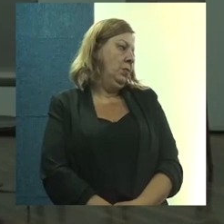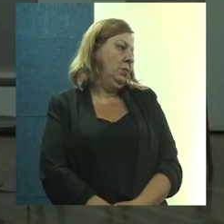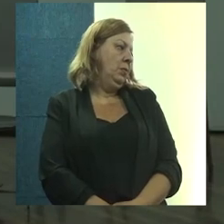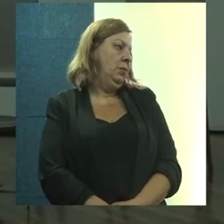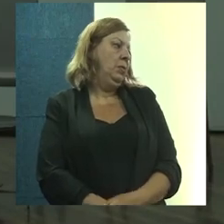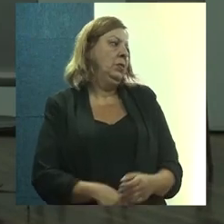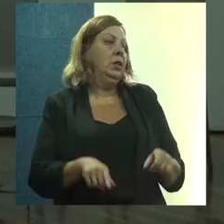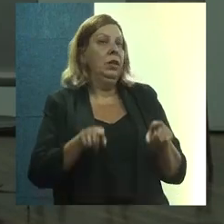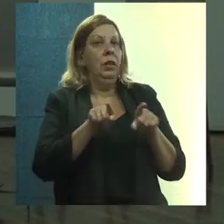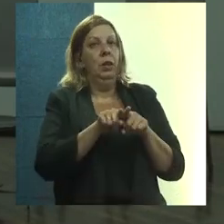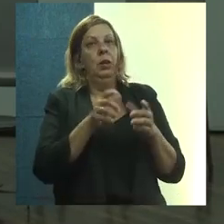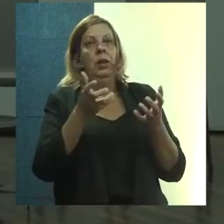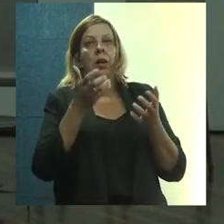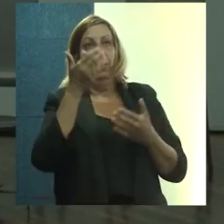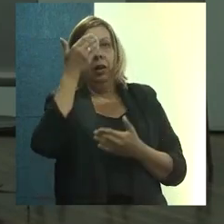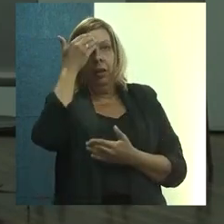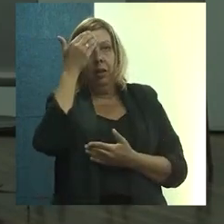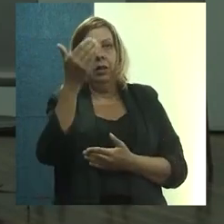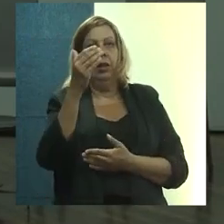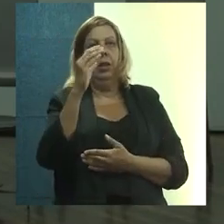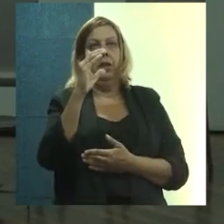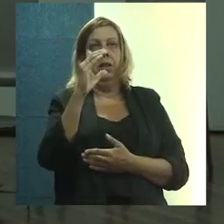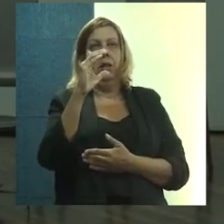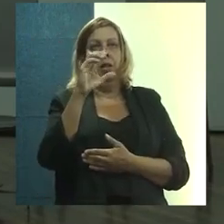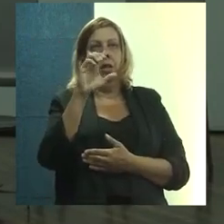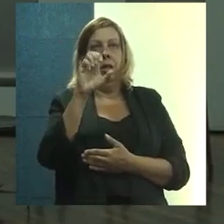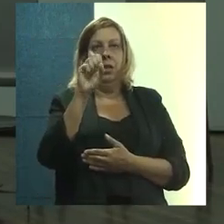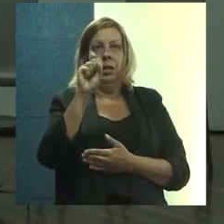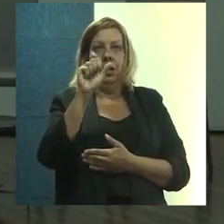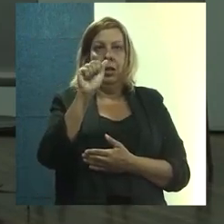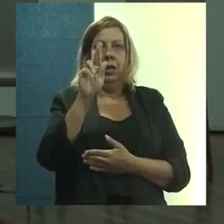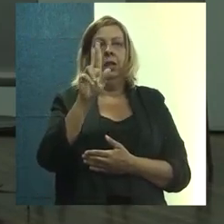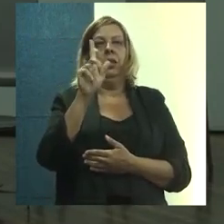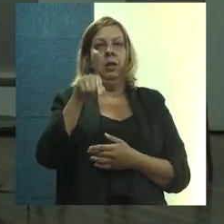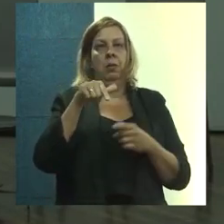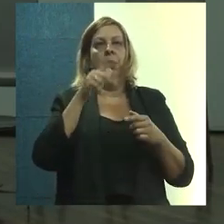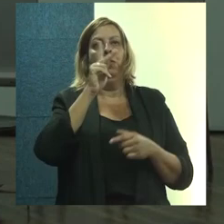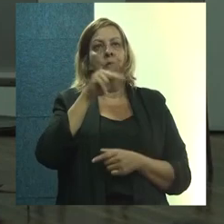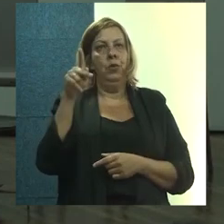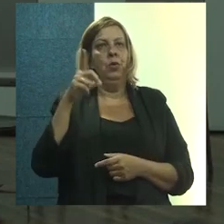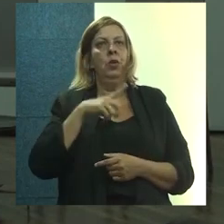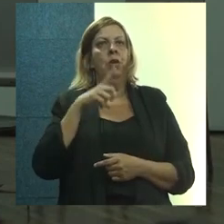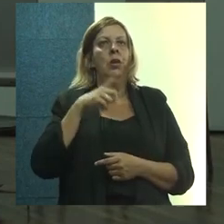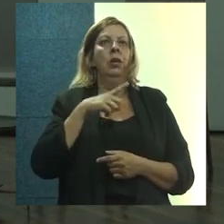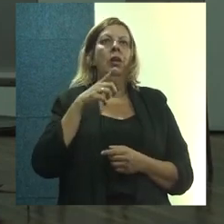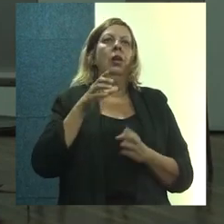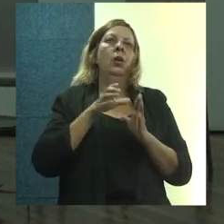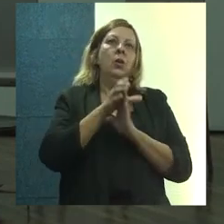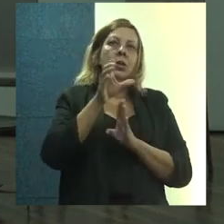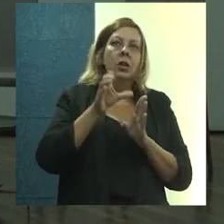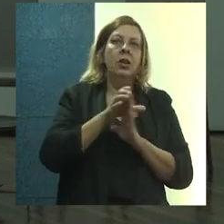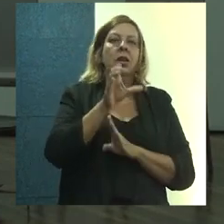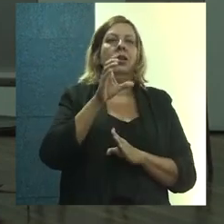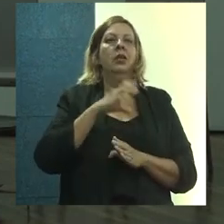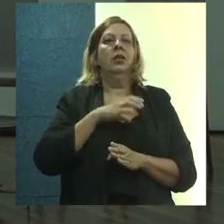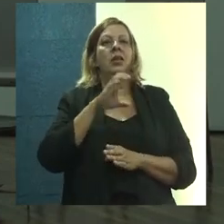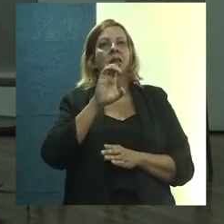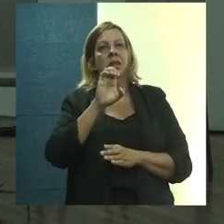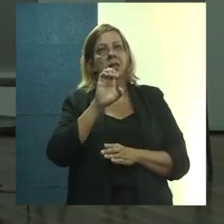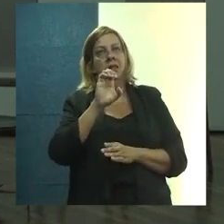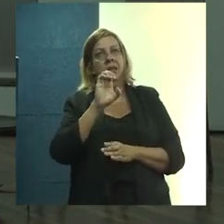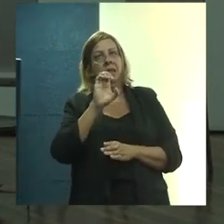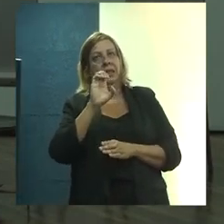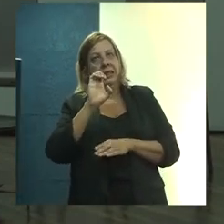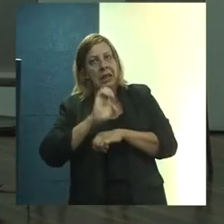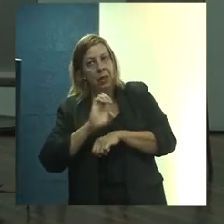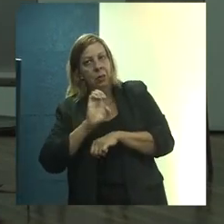E aí também queria agradecer, gente, o César aqui, que é nosso professor também da universidade, é nosso conselheiro estadual, ele que puxou